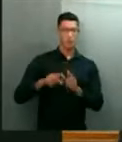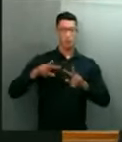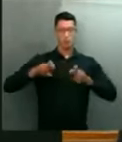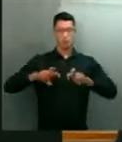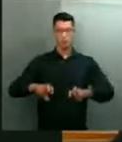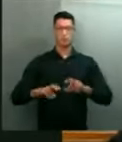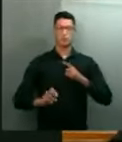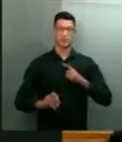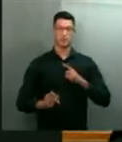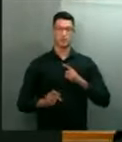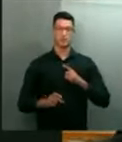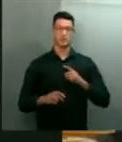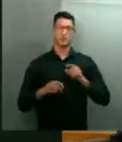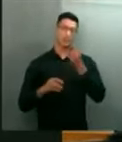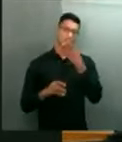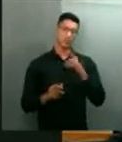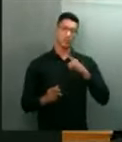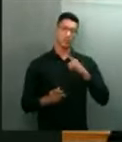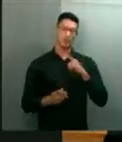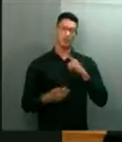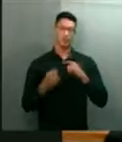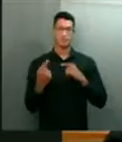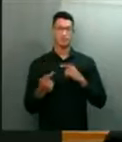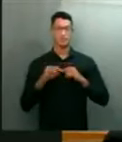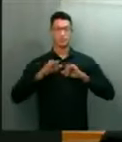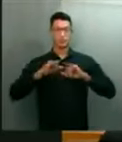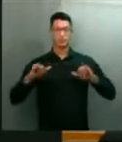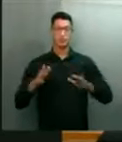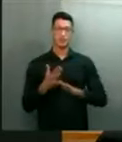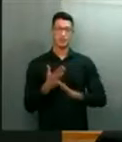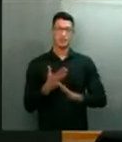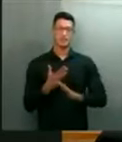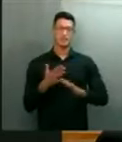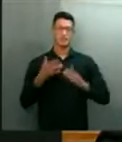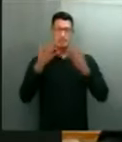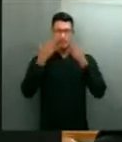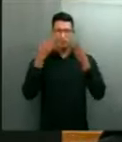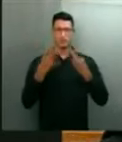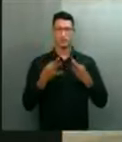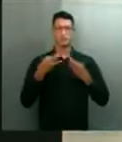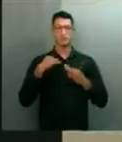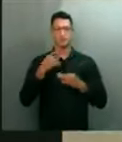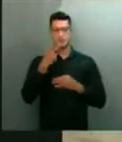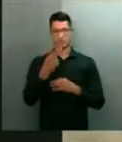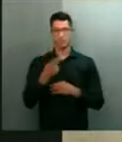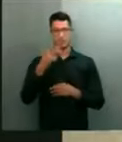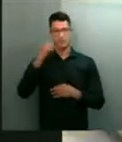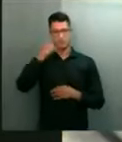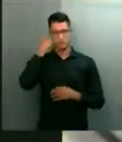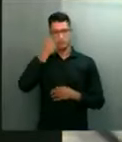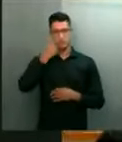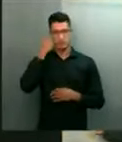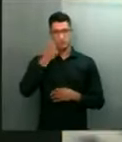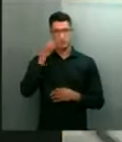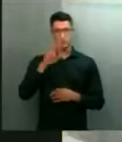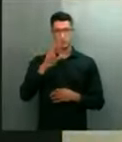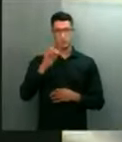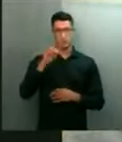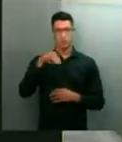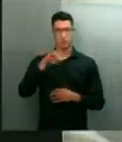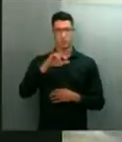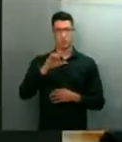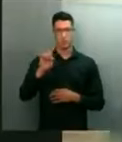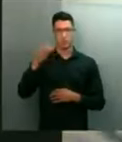consumidor. Bom, entre os vários pronunciamentos, me chamou a atenção a fala do eminente Romilson,